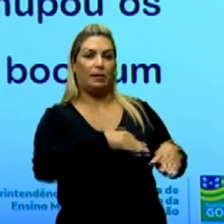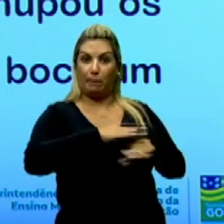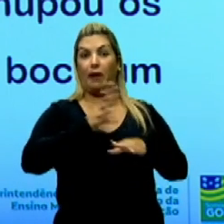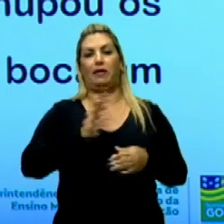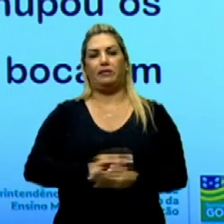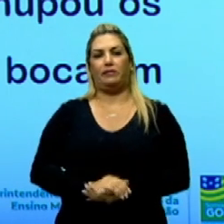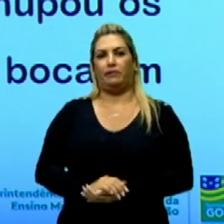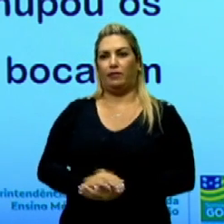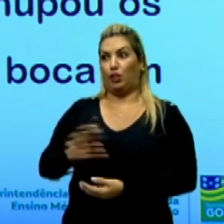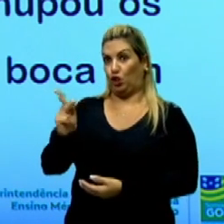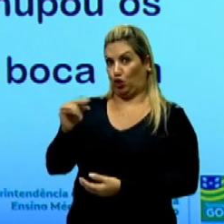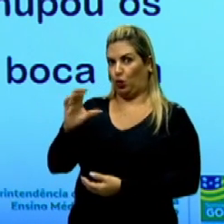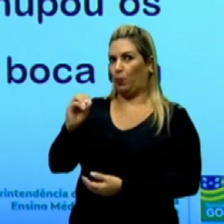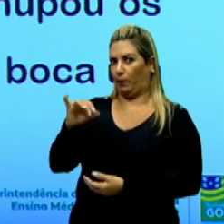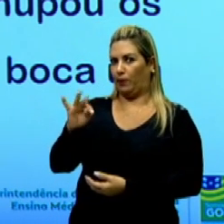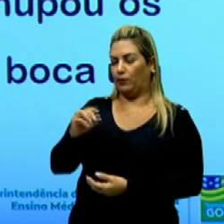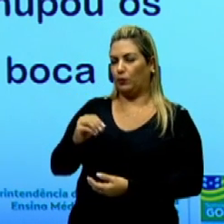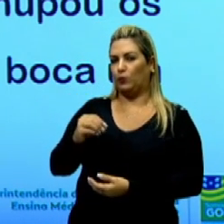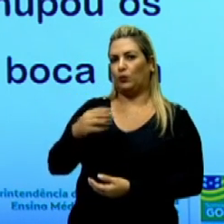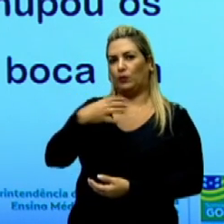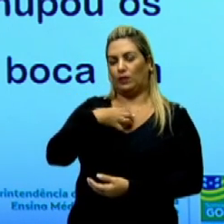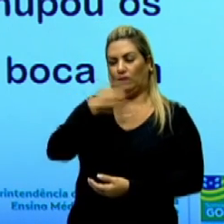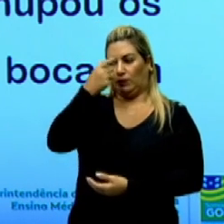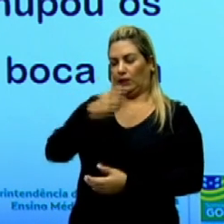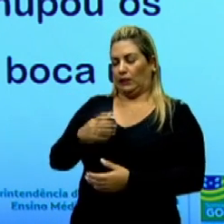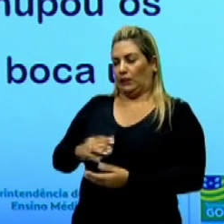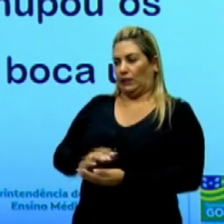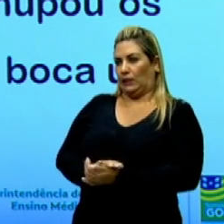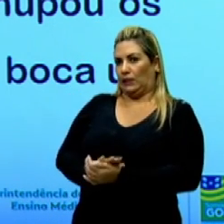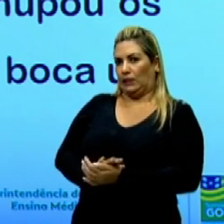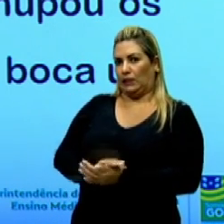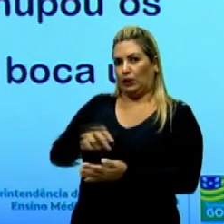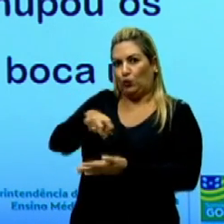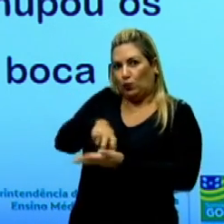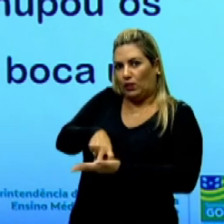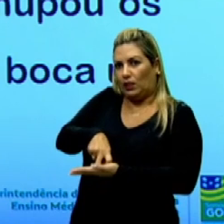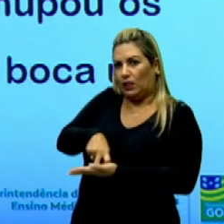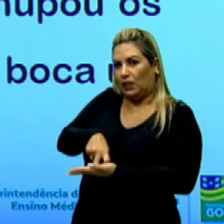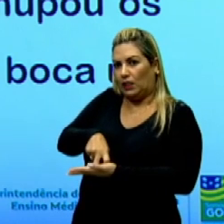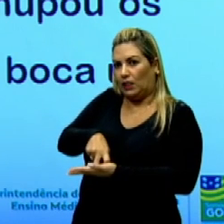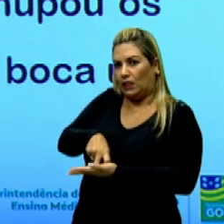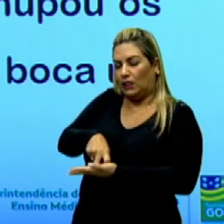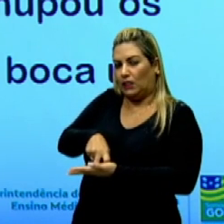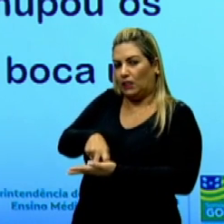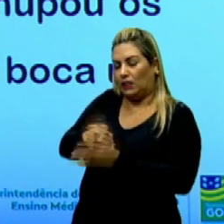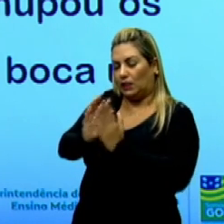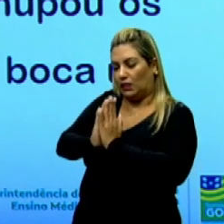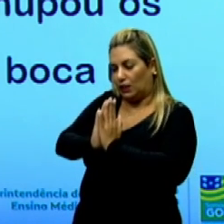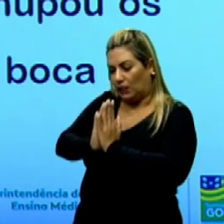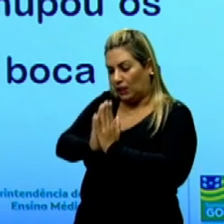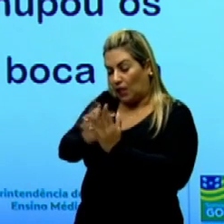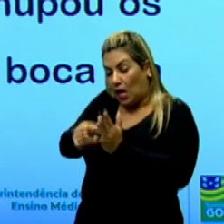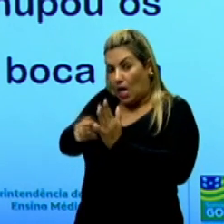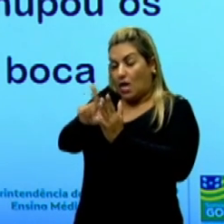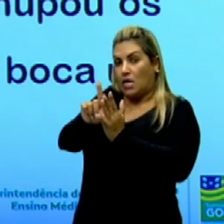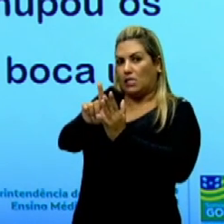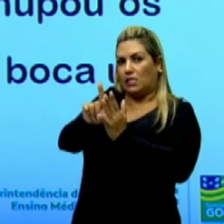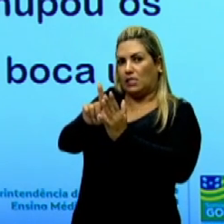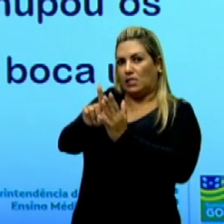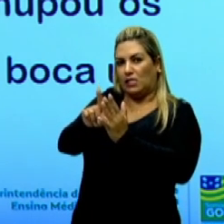Bento ainda esteve uns momentos na mesma postura, ajoelhado. E antes de se erguer,